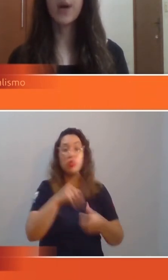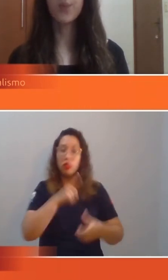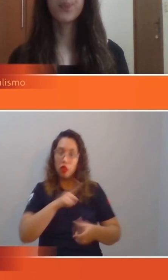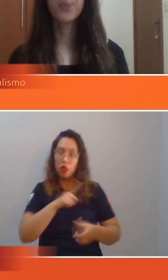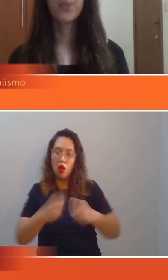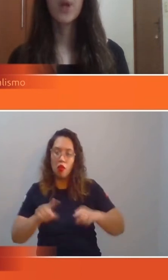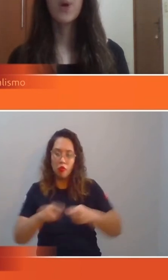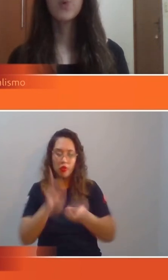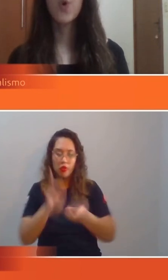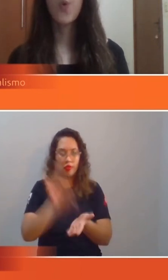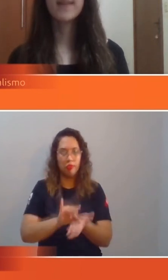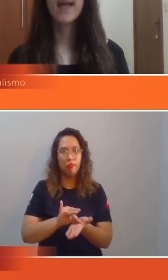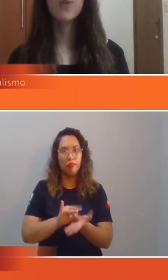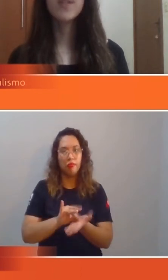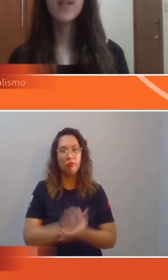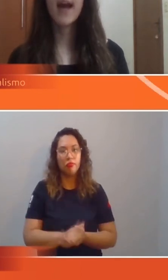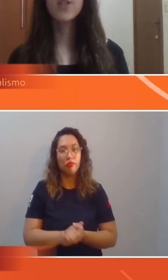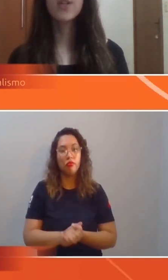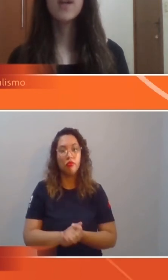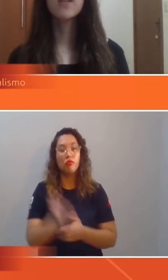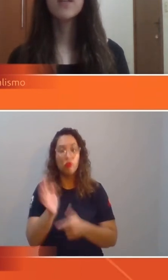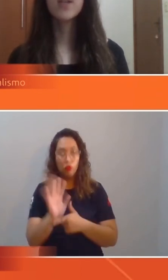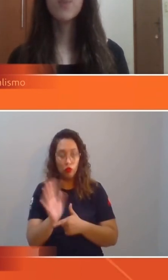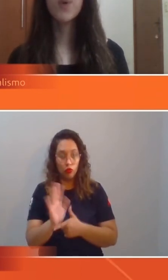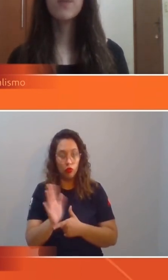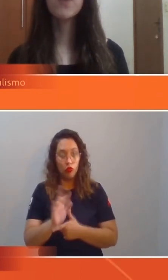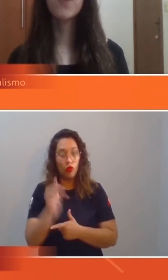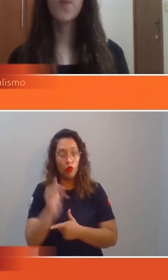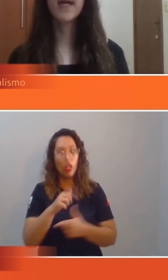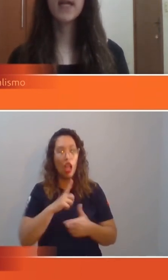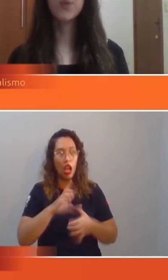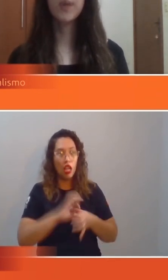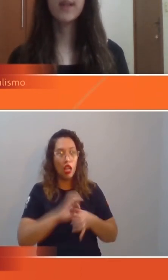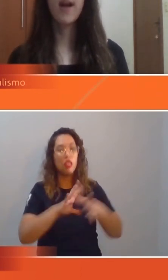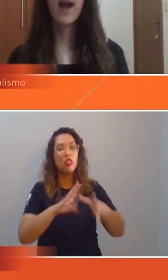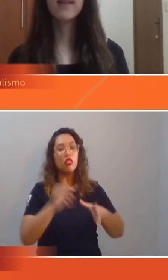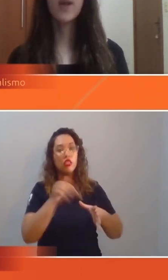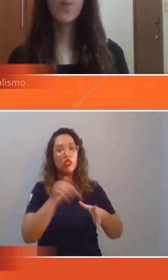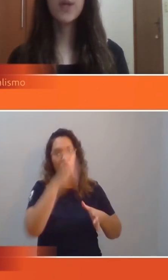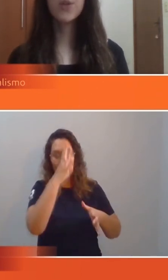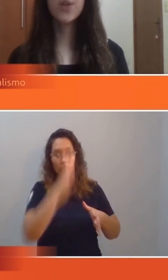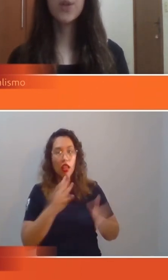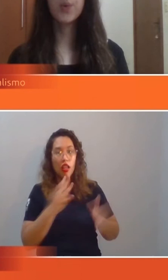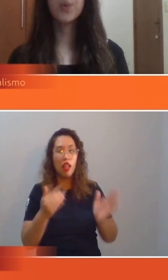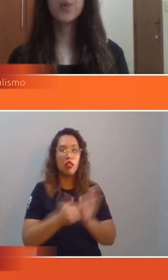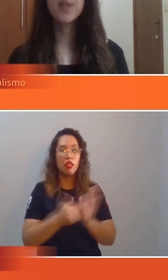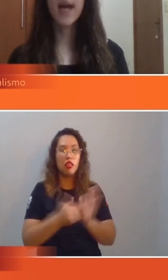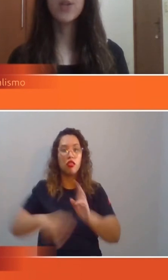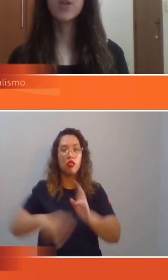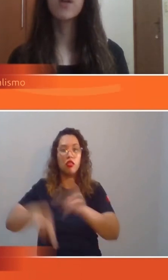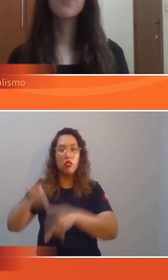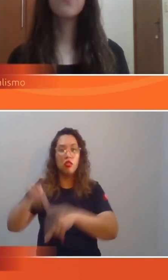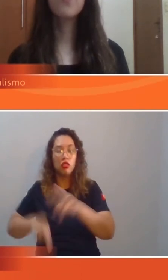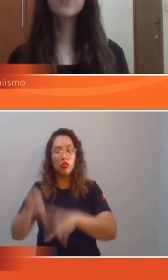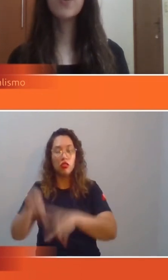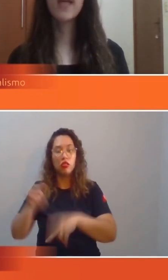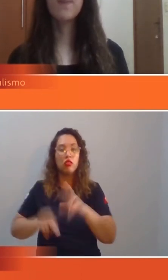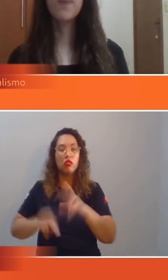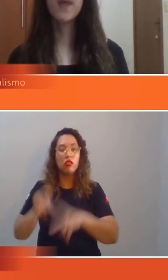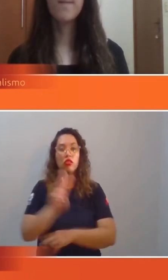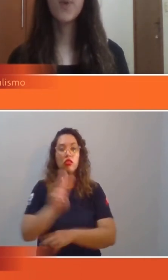original. O documentário Descartes está disponível de forma gratuita até o mês de junho no site